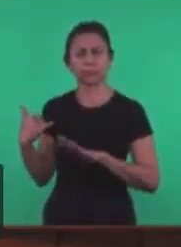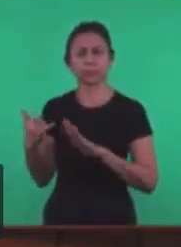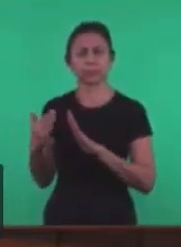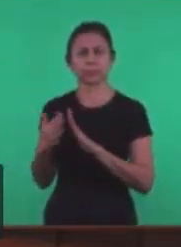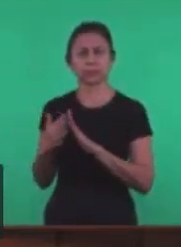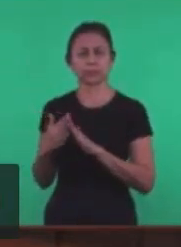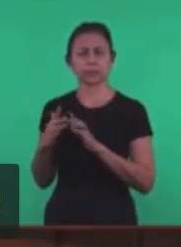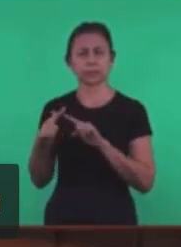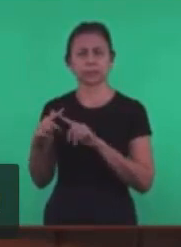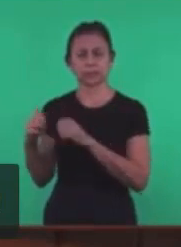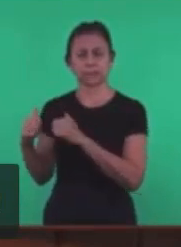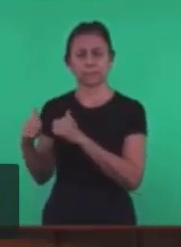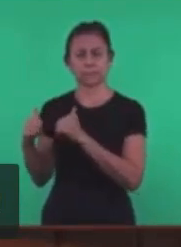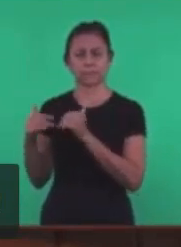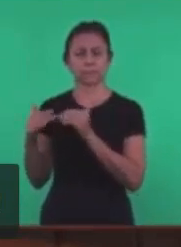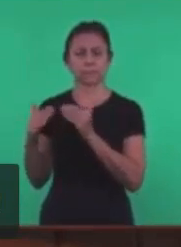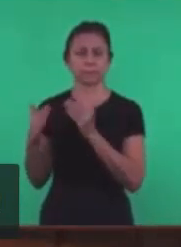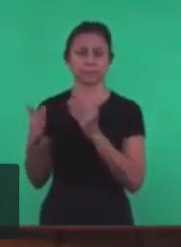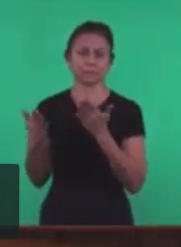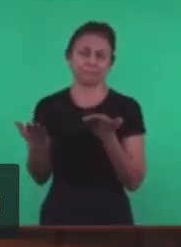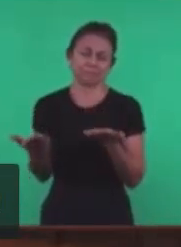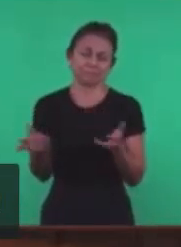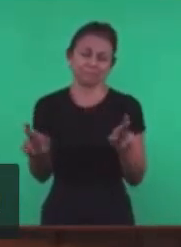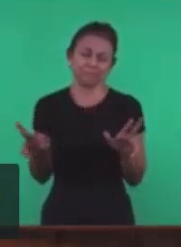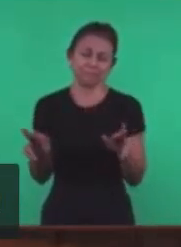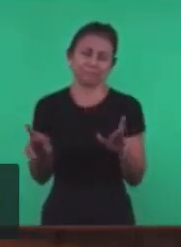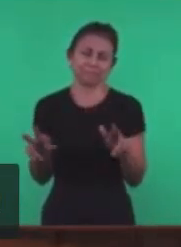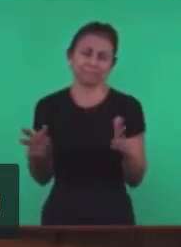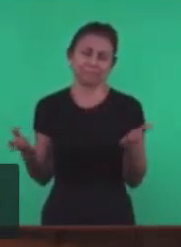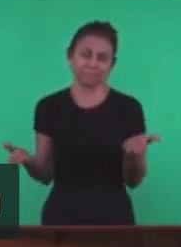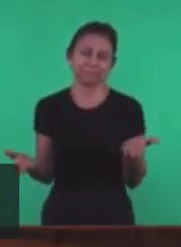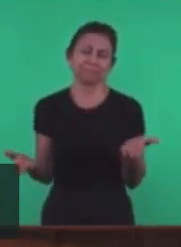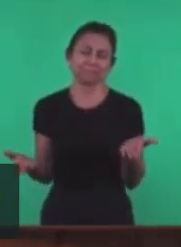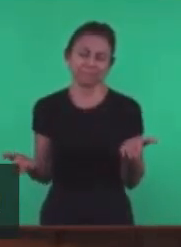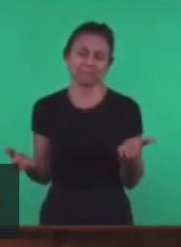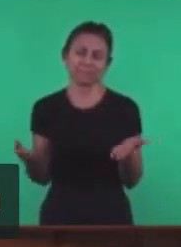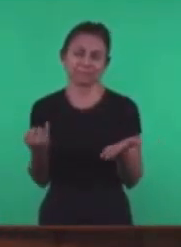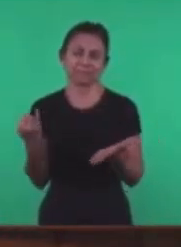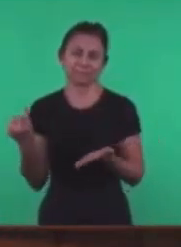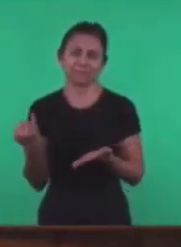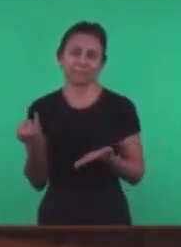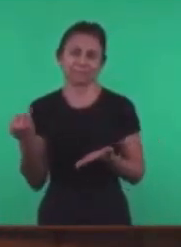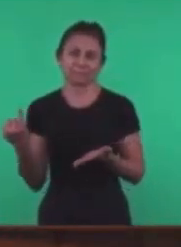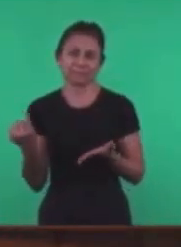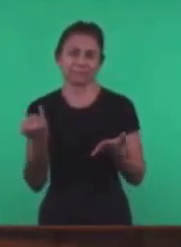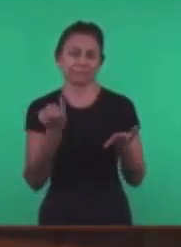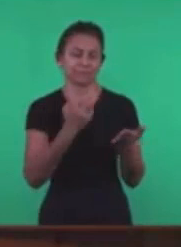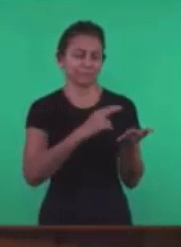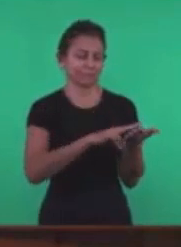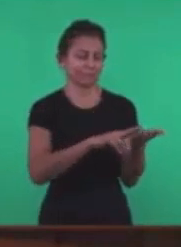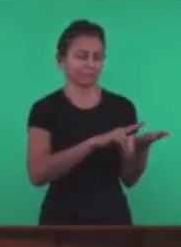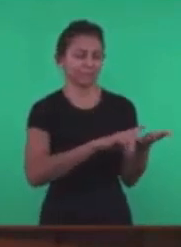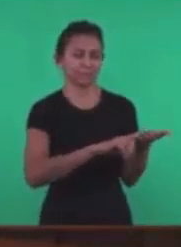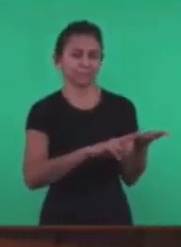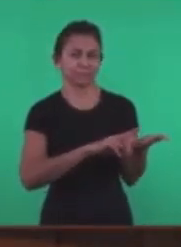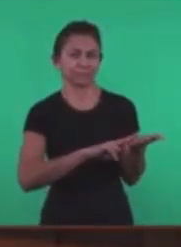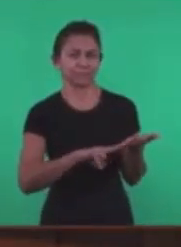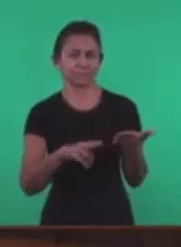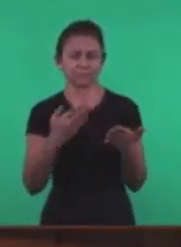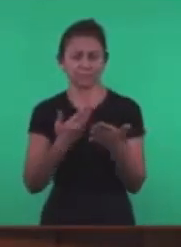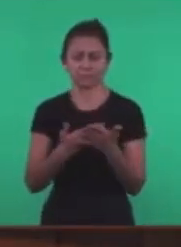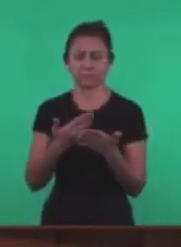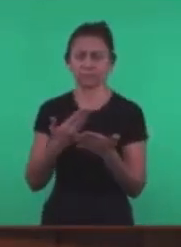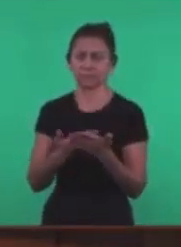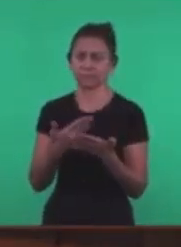apostólica Então Essa é a diferença Tem que ser feita Entre as cartas Daquilo que está sendo estudado